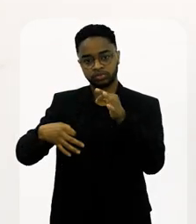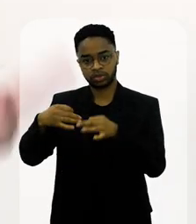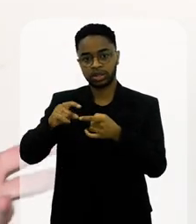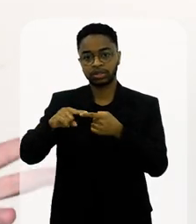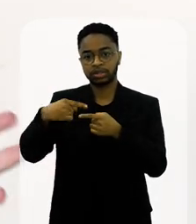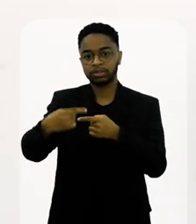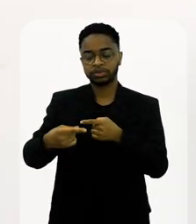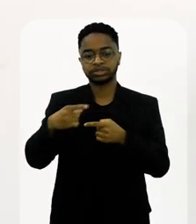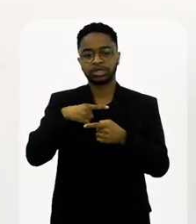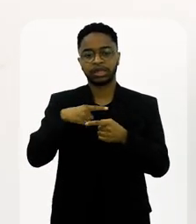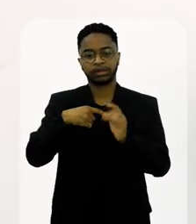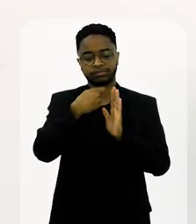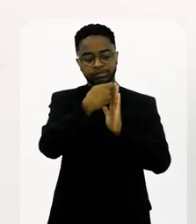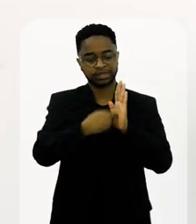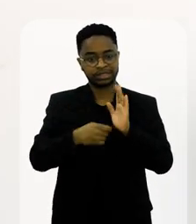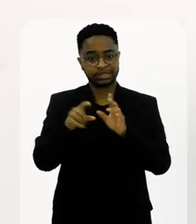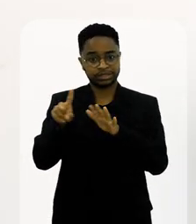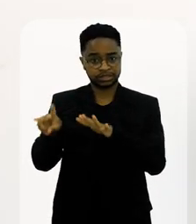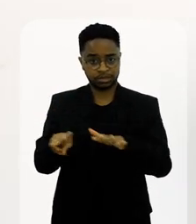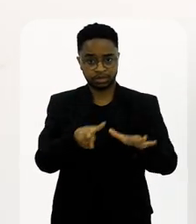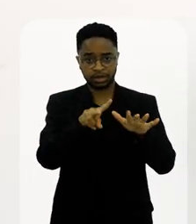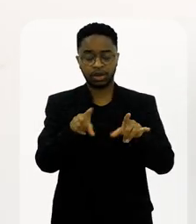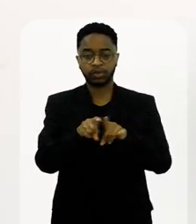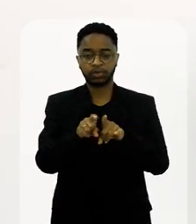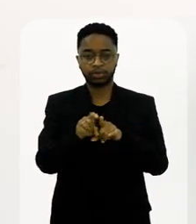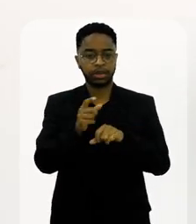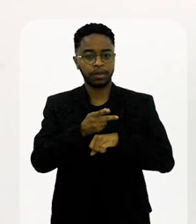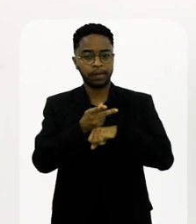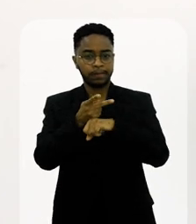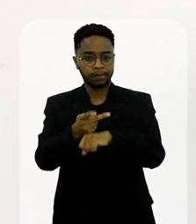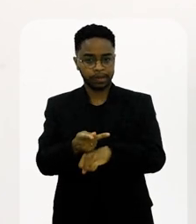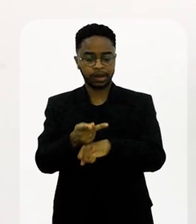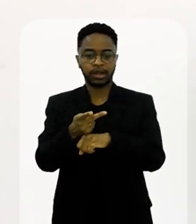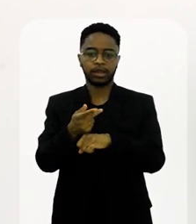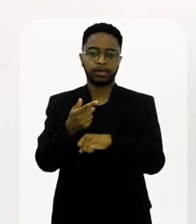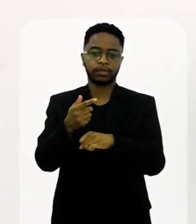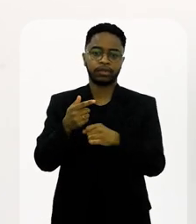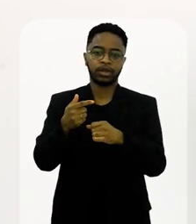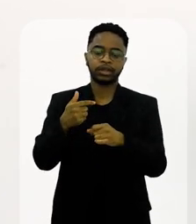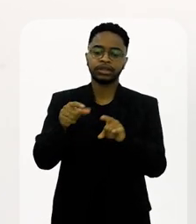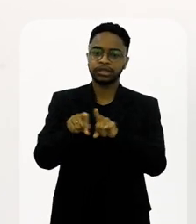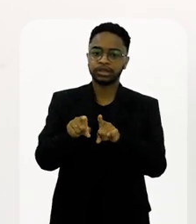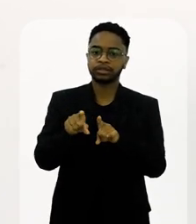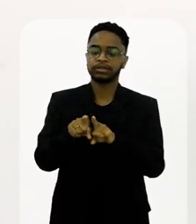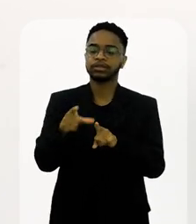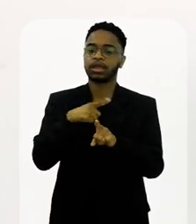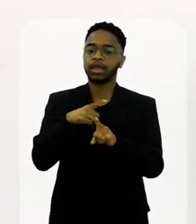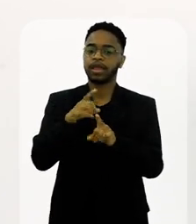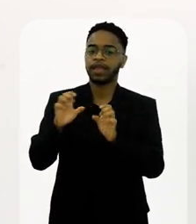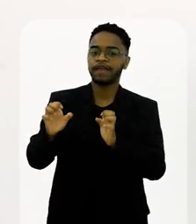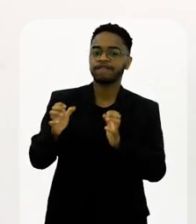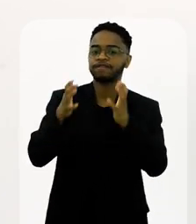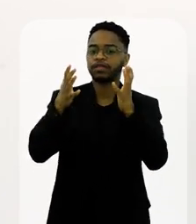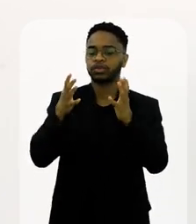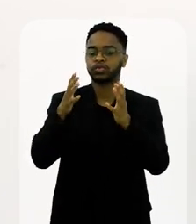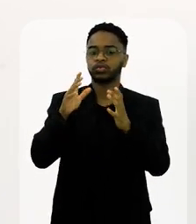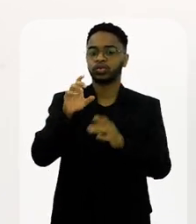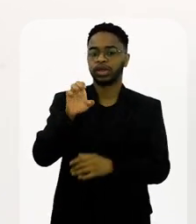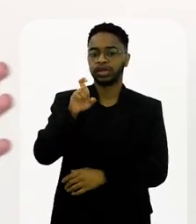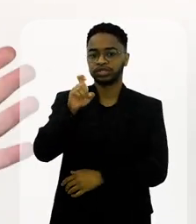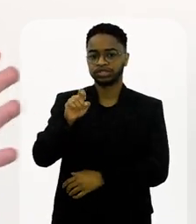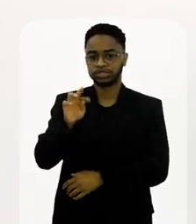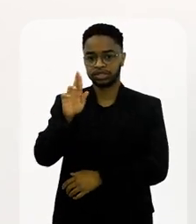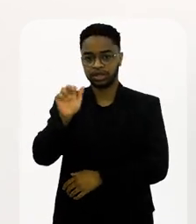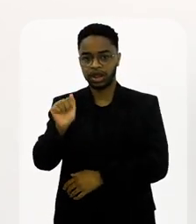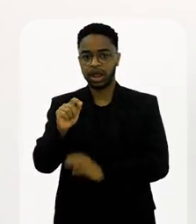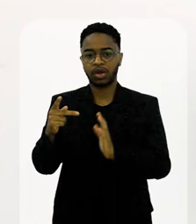coisa, a coluna semanal, o estandarte de ouro, eu faço um evento no extra chamado Carnaval Histórico, que foi um